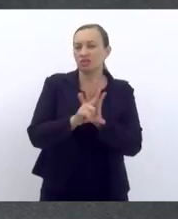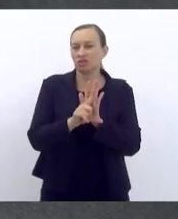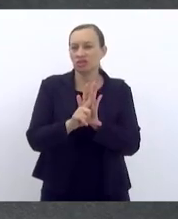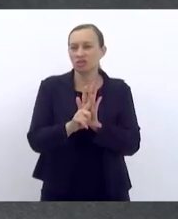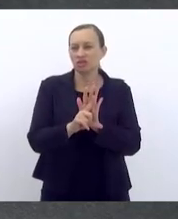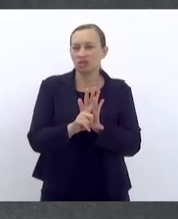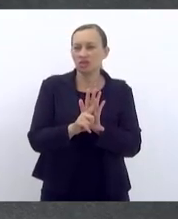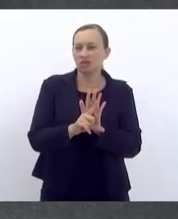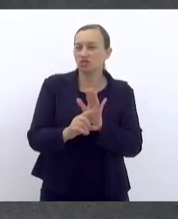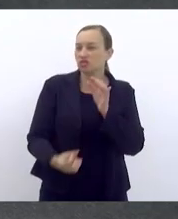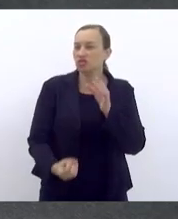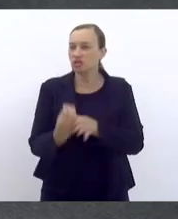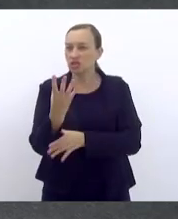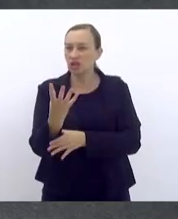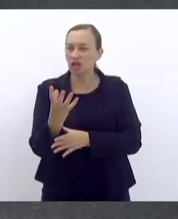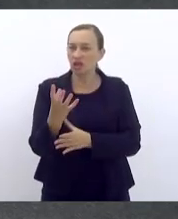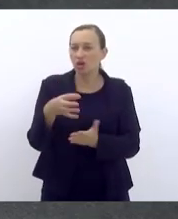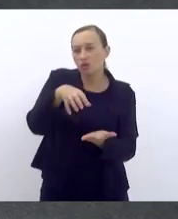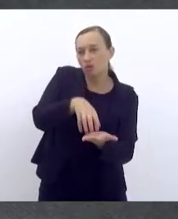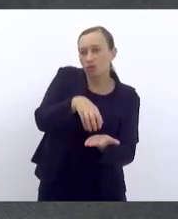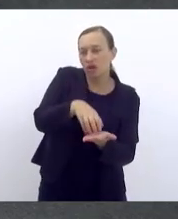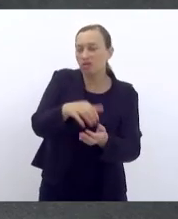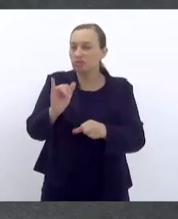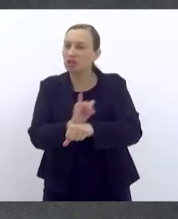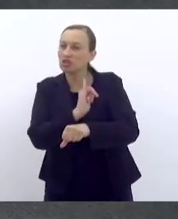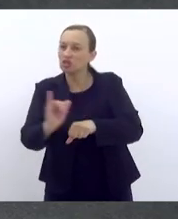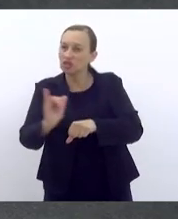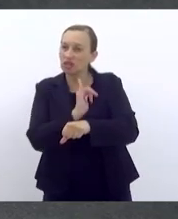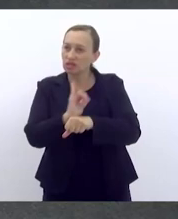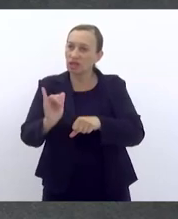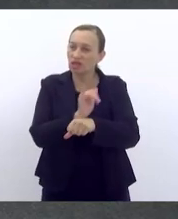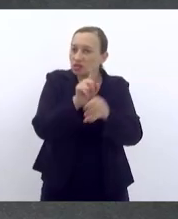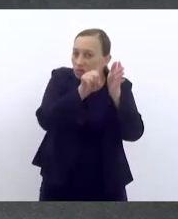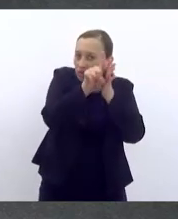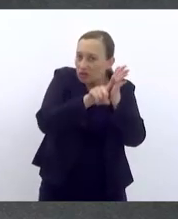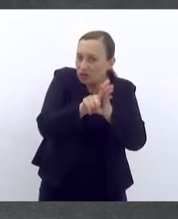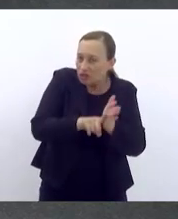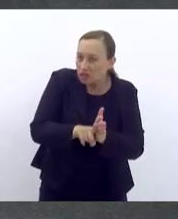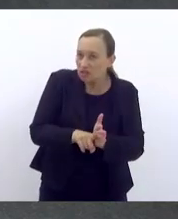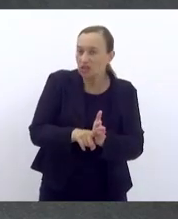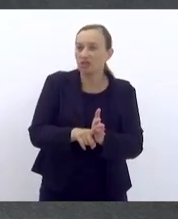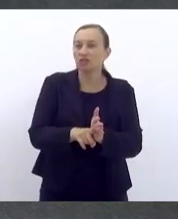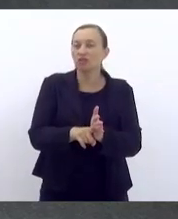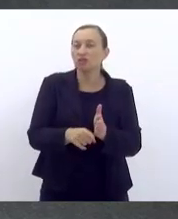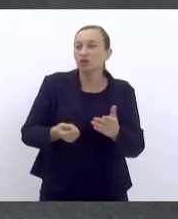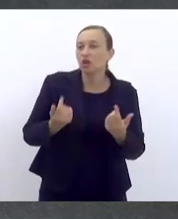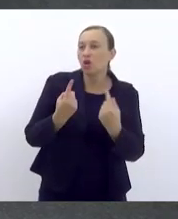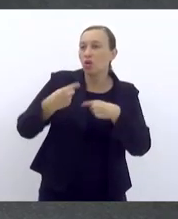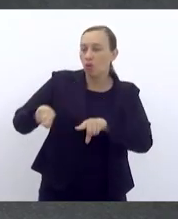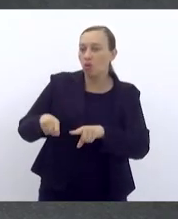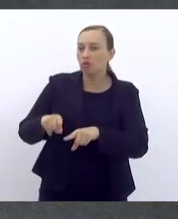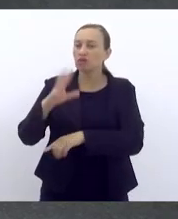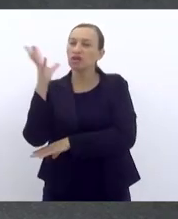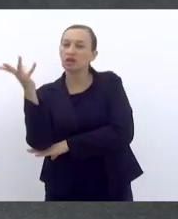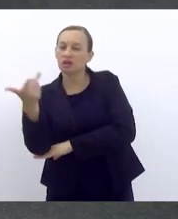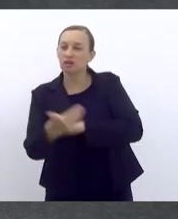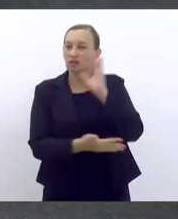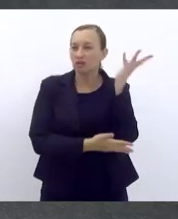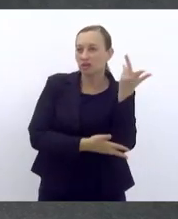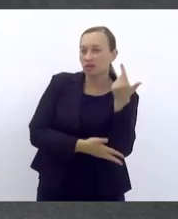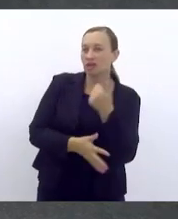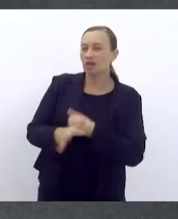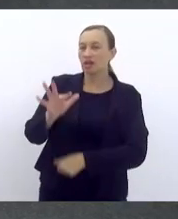o intuito de instalar um mecanismo especializado na fiscalização de crimes contra a natureza, fauna e